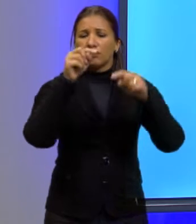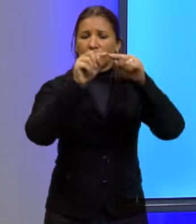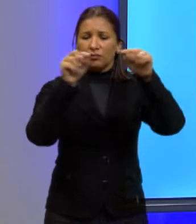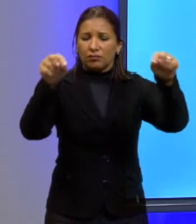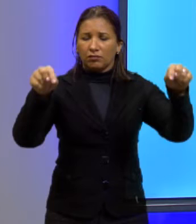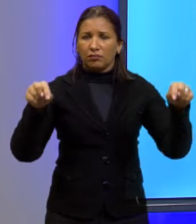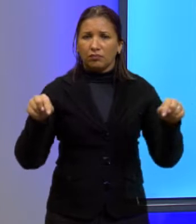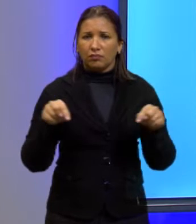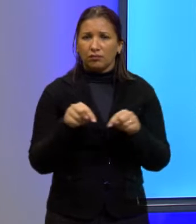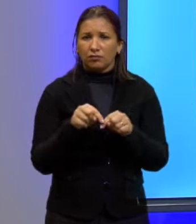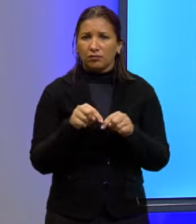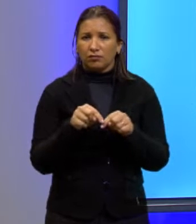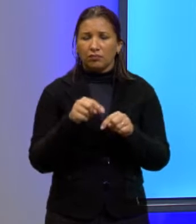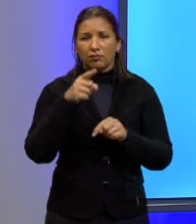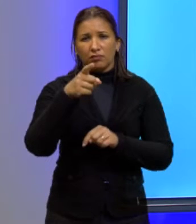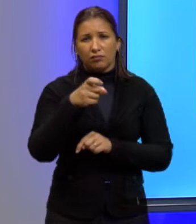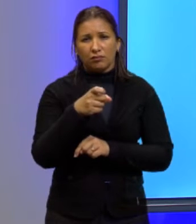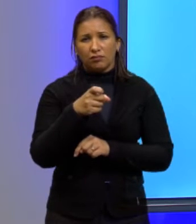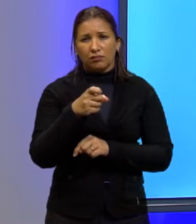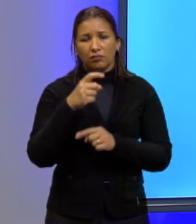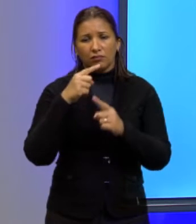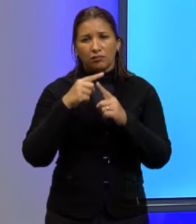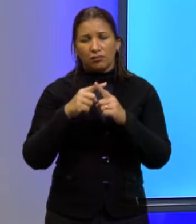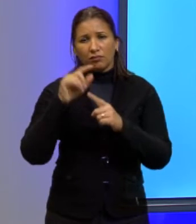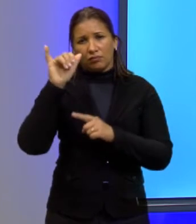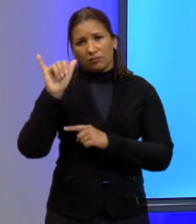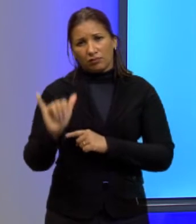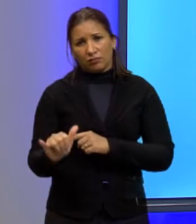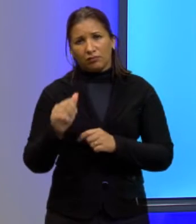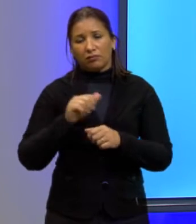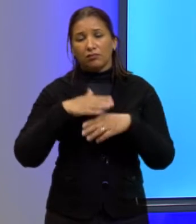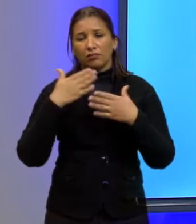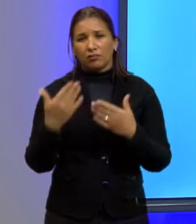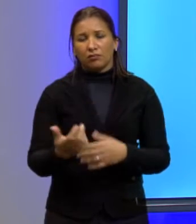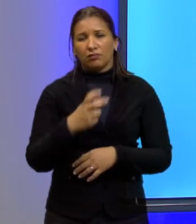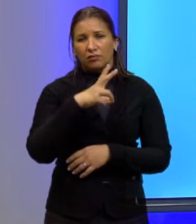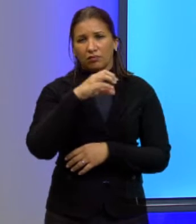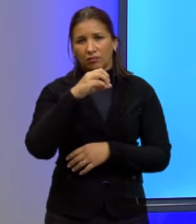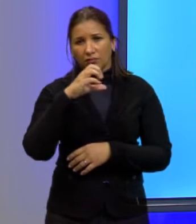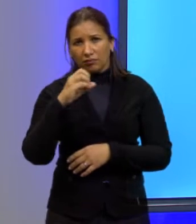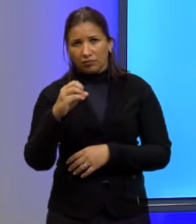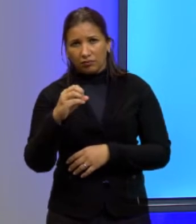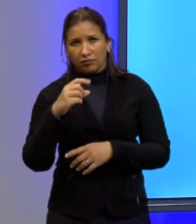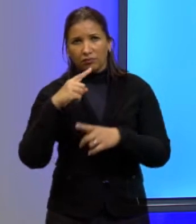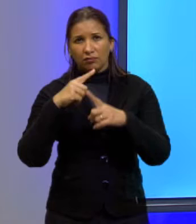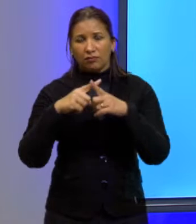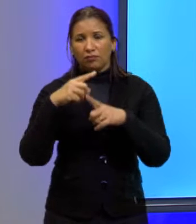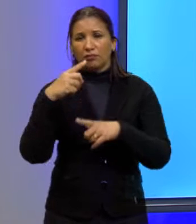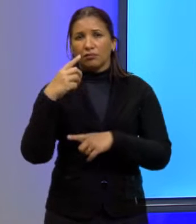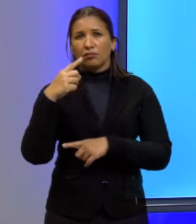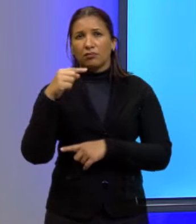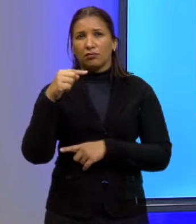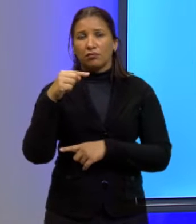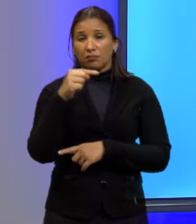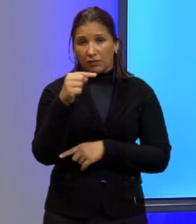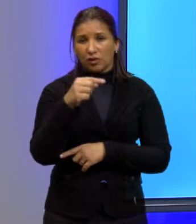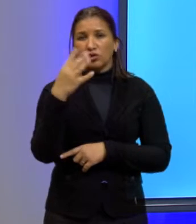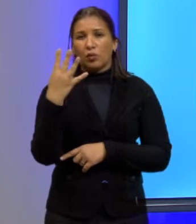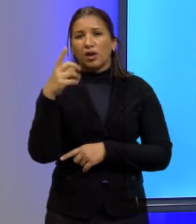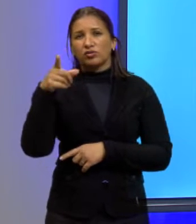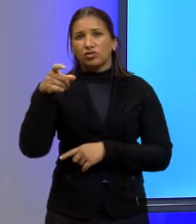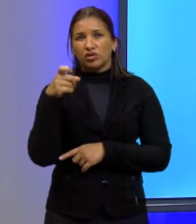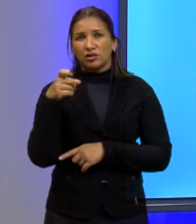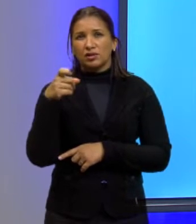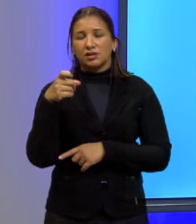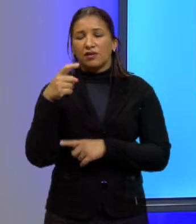área era X vezes Y. Então, é 500 menos 4X, que é o valor do Y, vezes